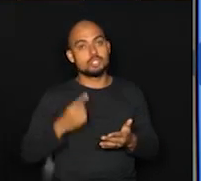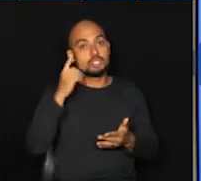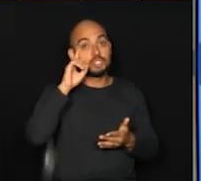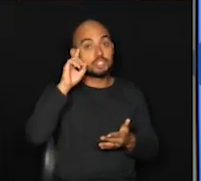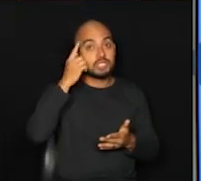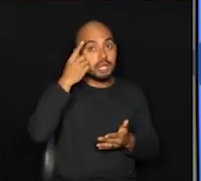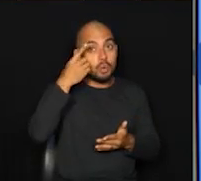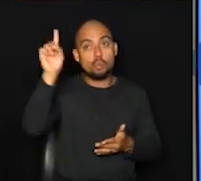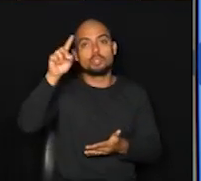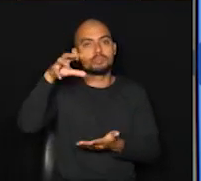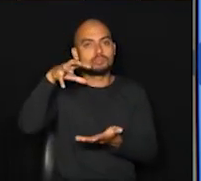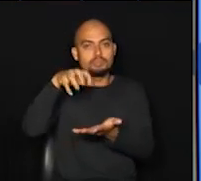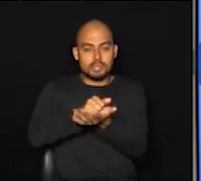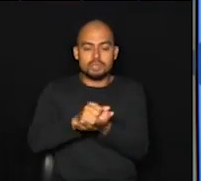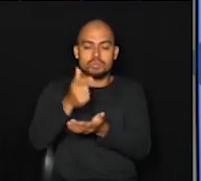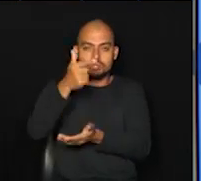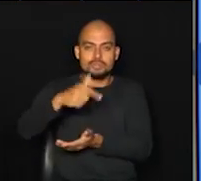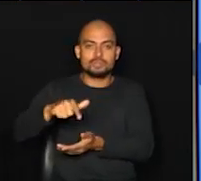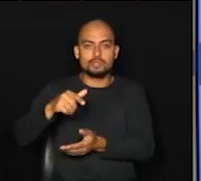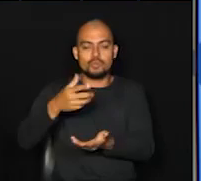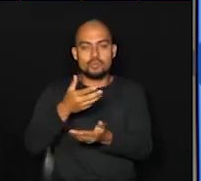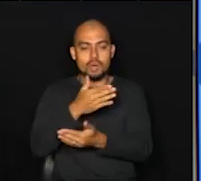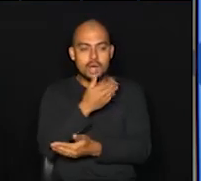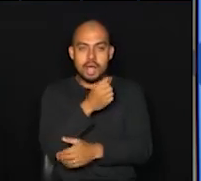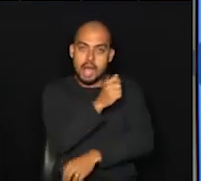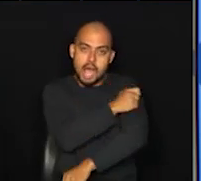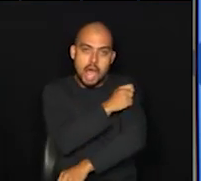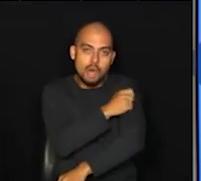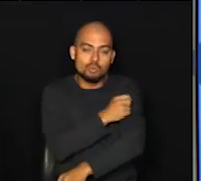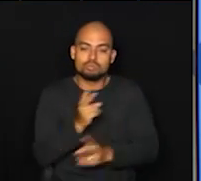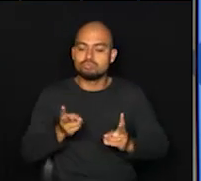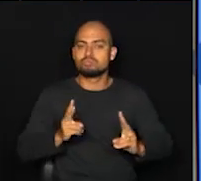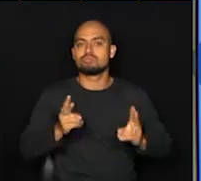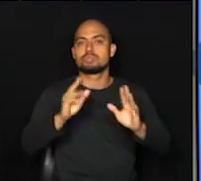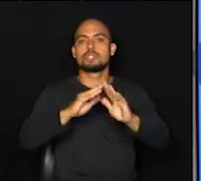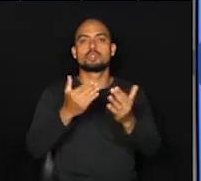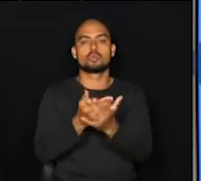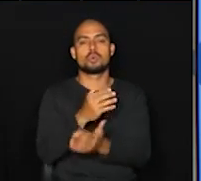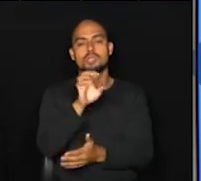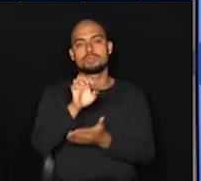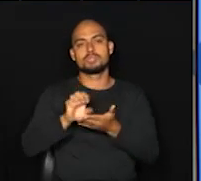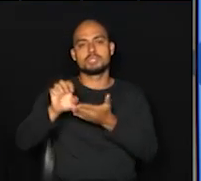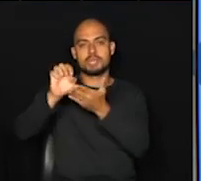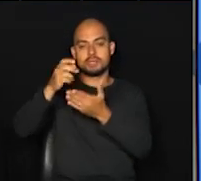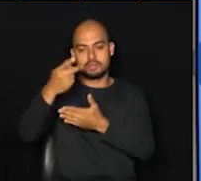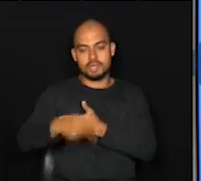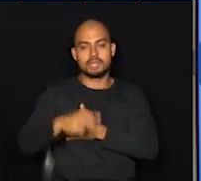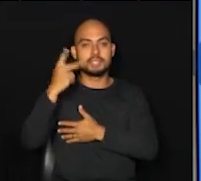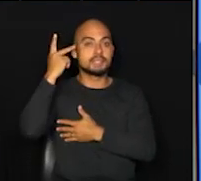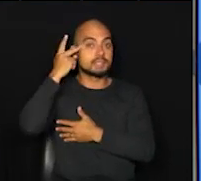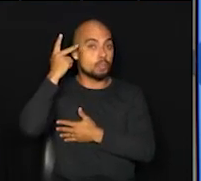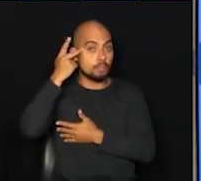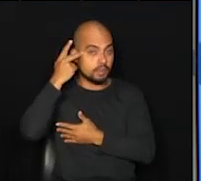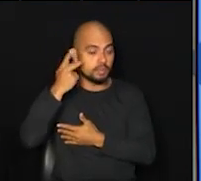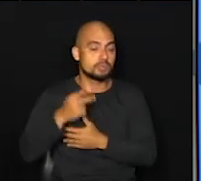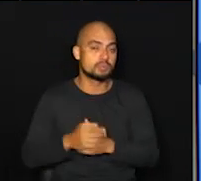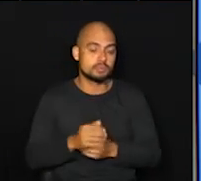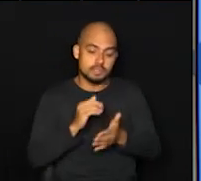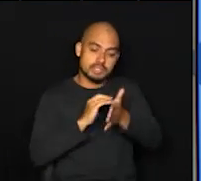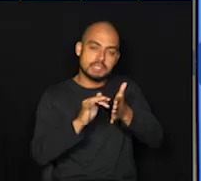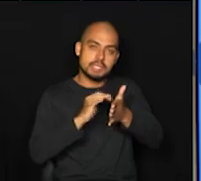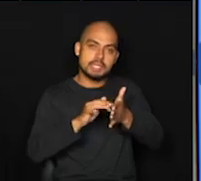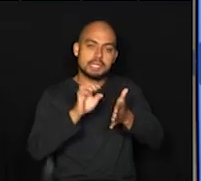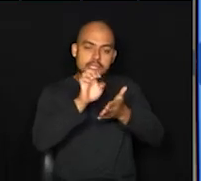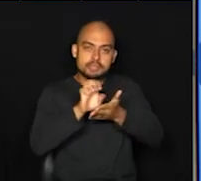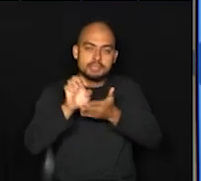para a rematrícula dos alunos que pretendem continuar nas escolas estaduais aqui no estado de São Paulo pela Secretaria